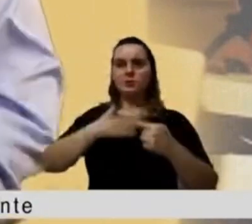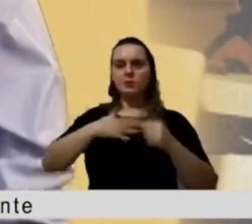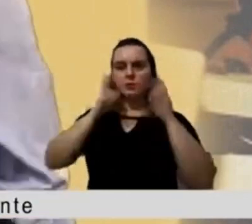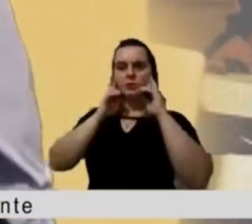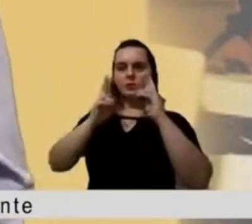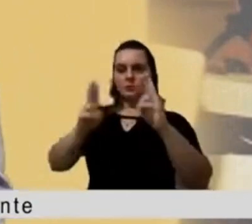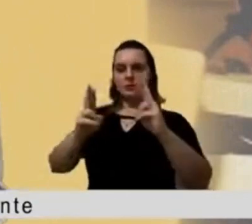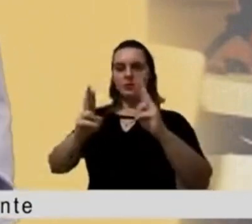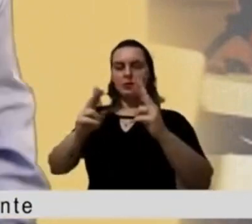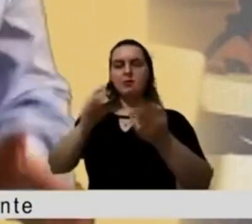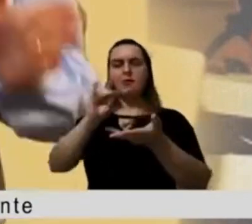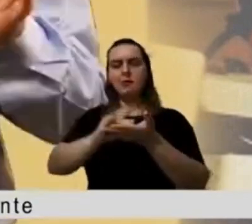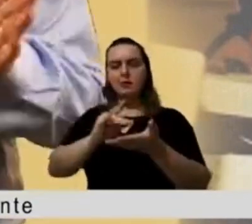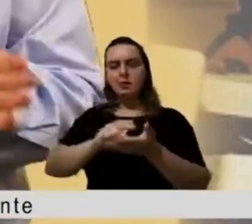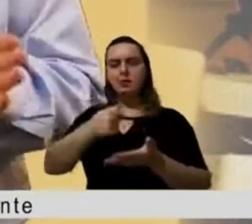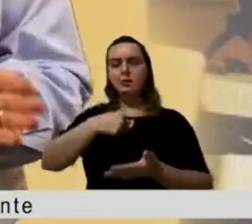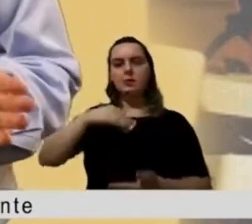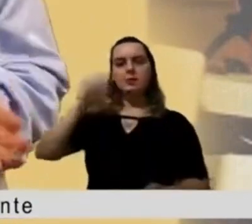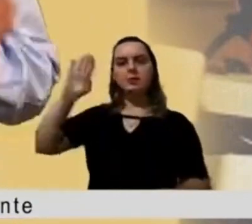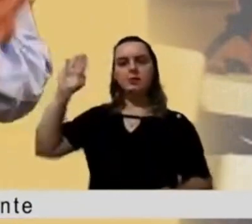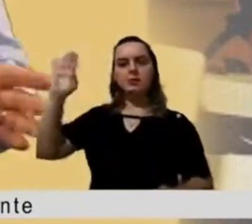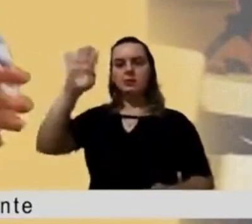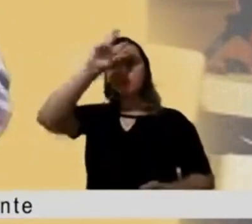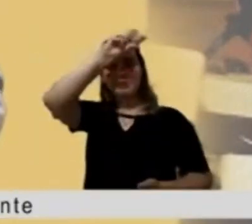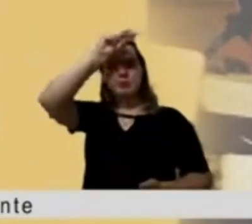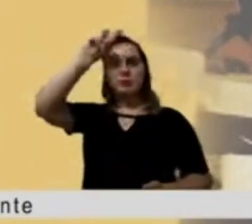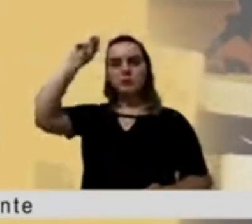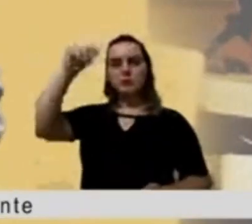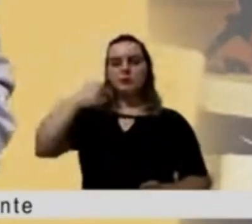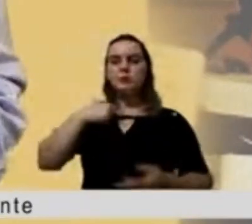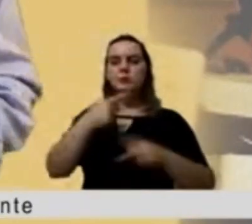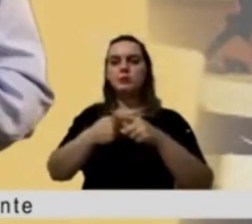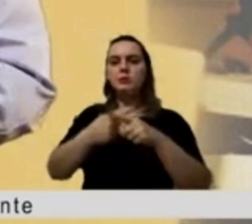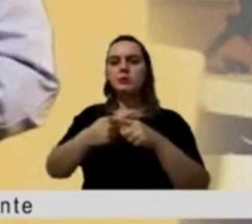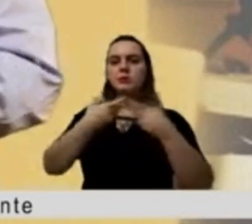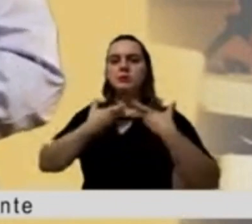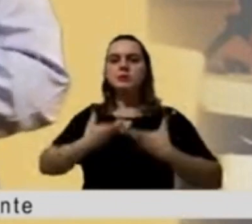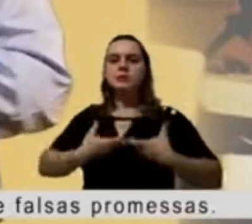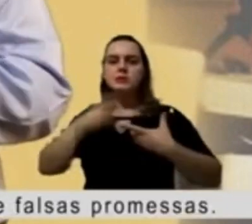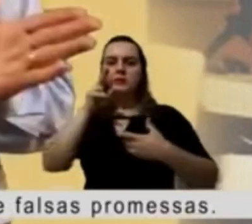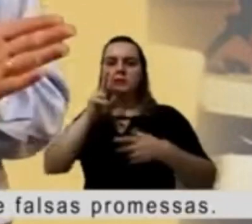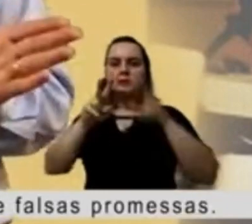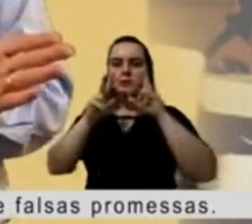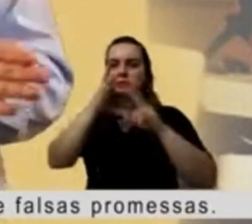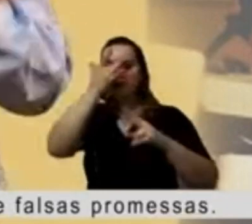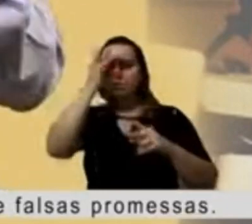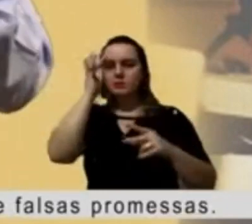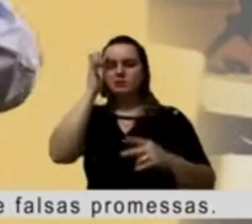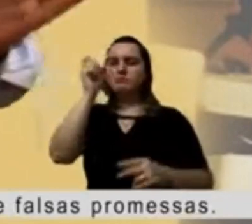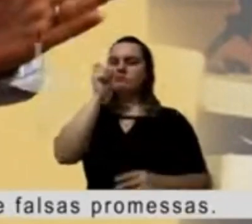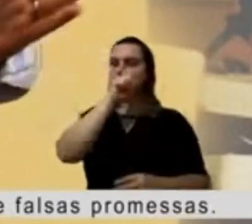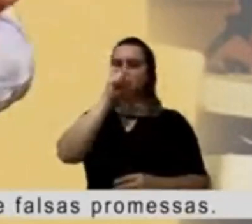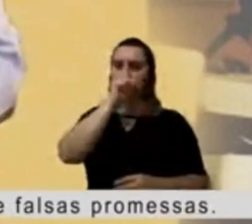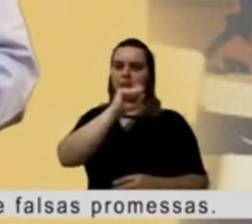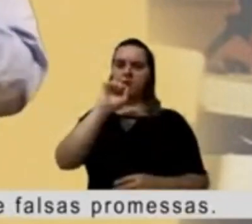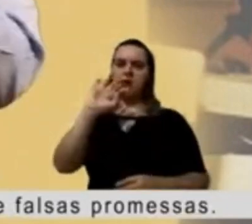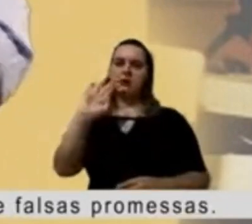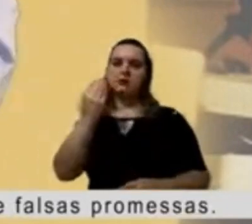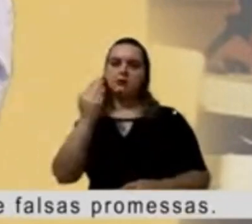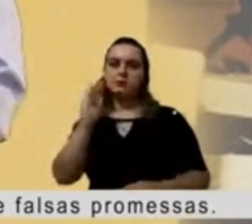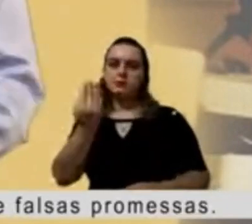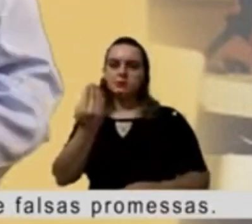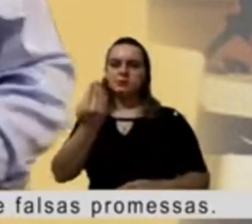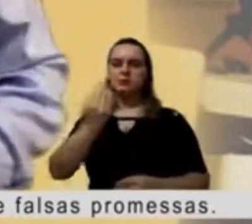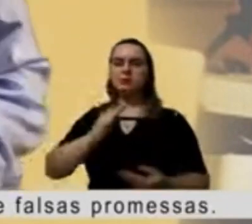palavra. E a verdade é que sou candidato a prefeito porque cansei de ver a gente da minha cidade sendo iludida,